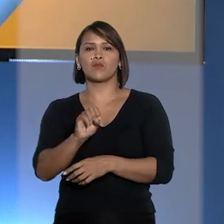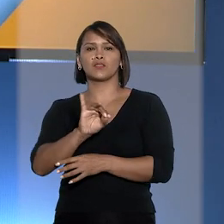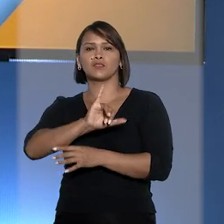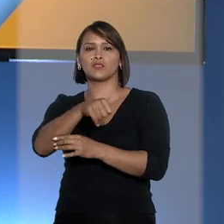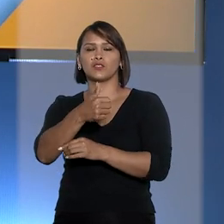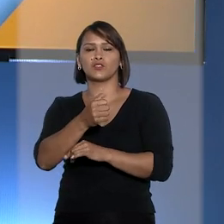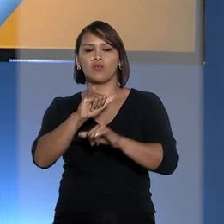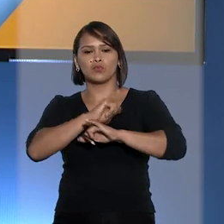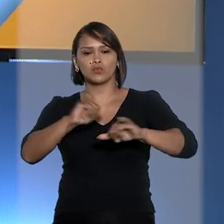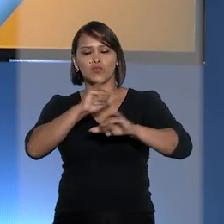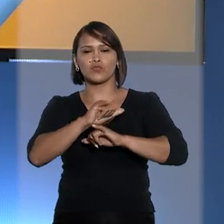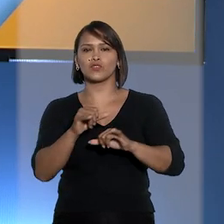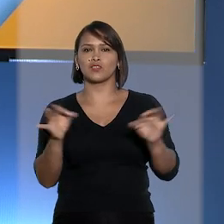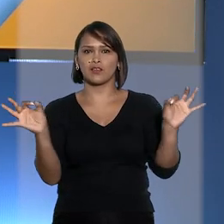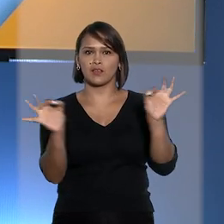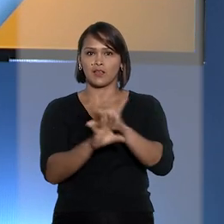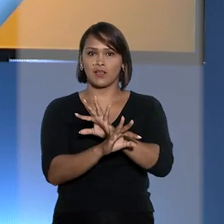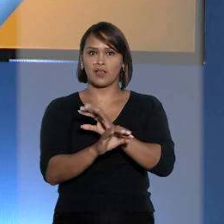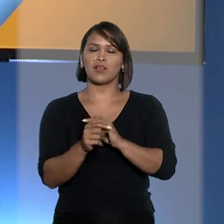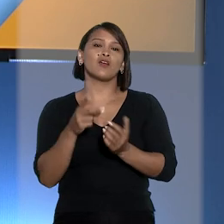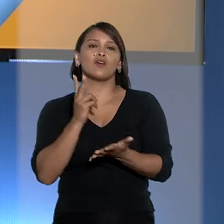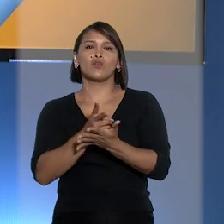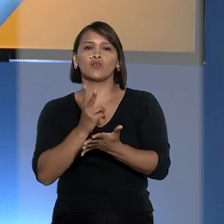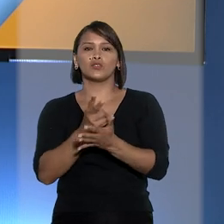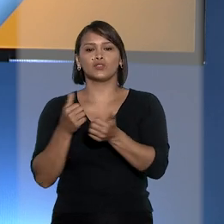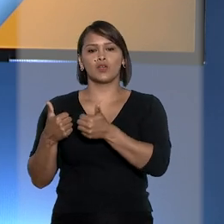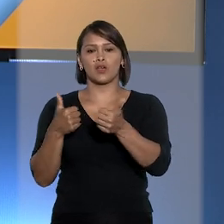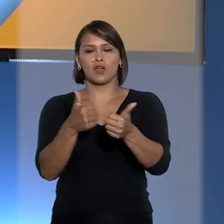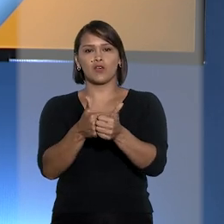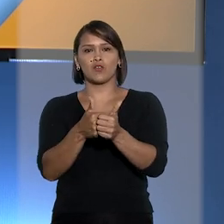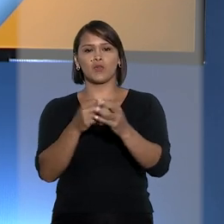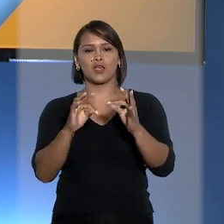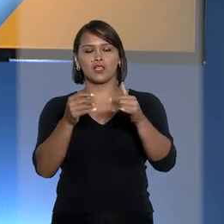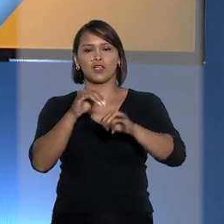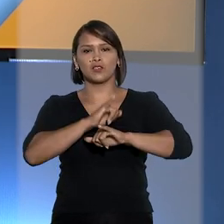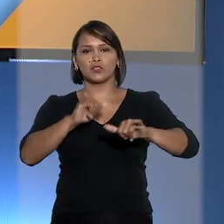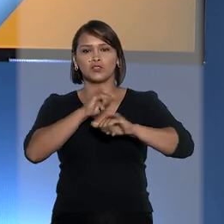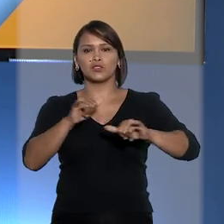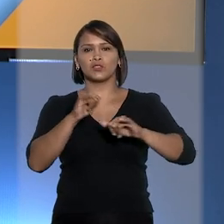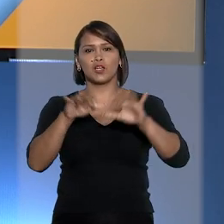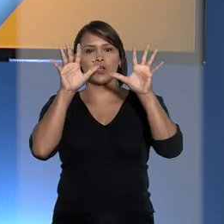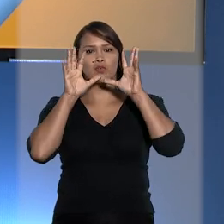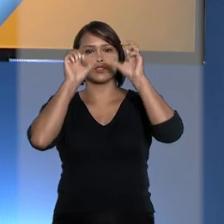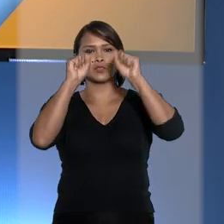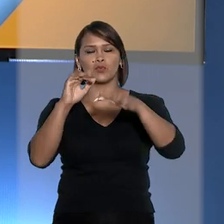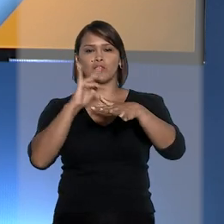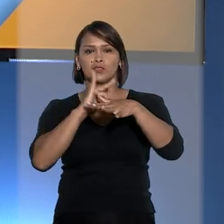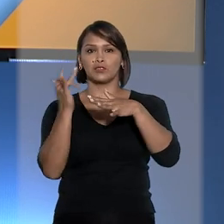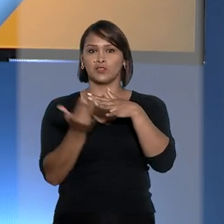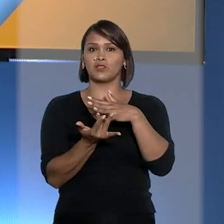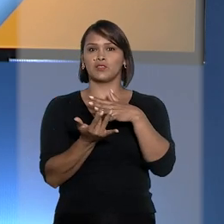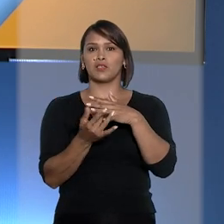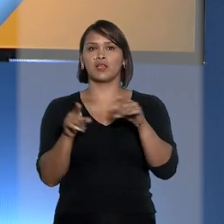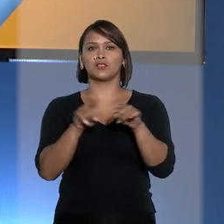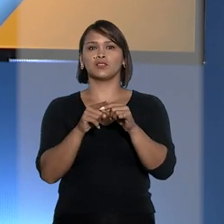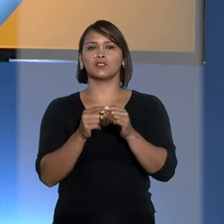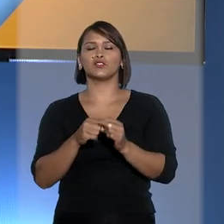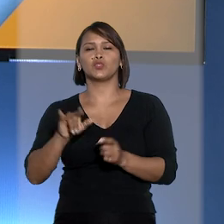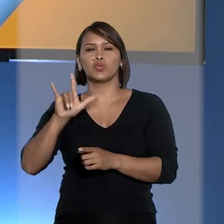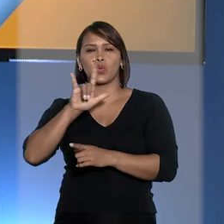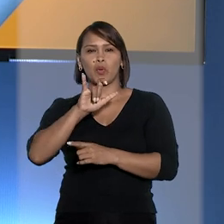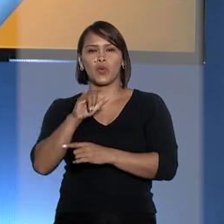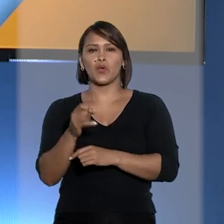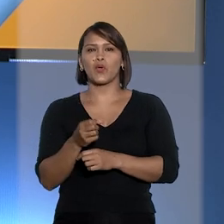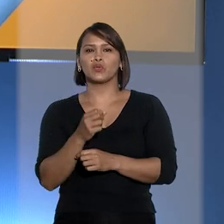O STJ Notícias fica por aqui. Continue acompanhando as notícias do tribunal nas redes sociais, no